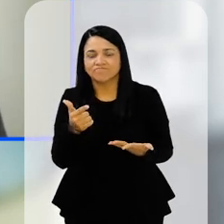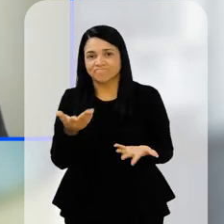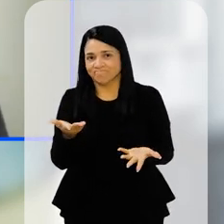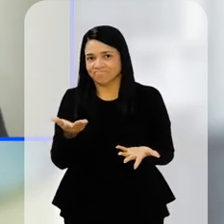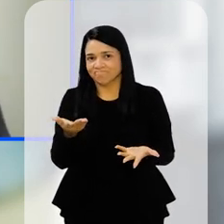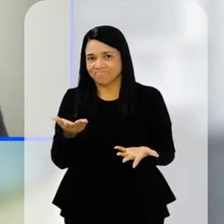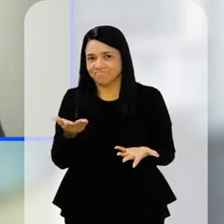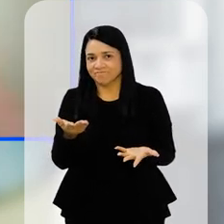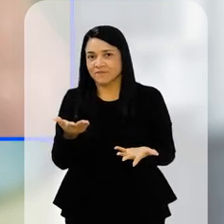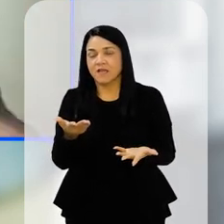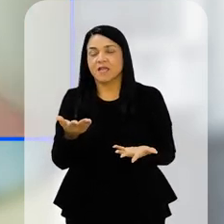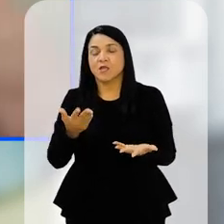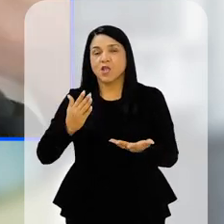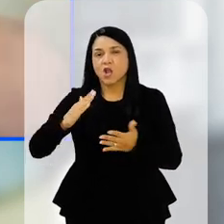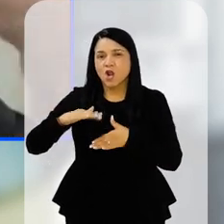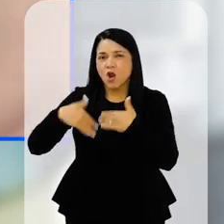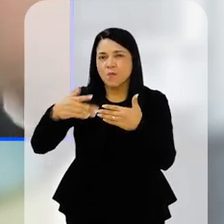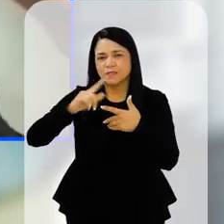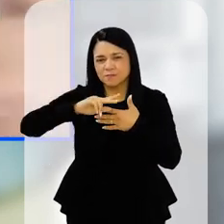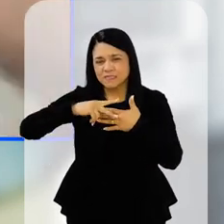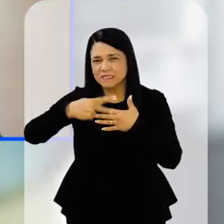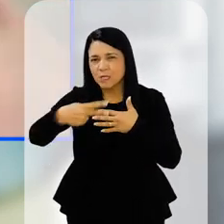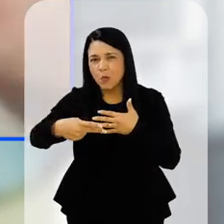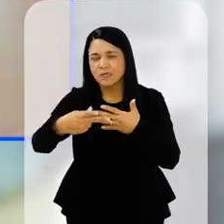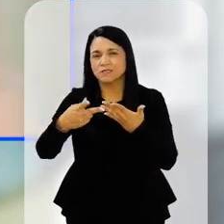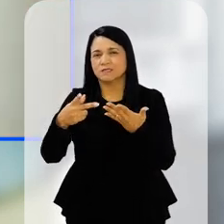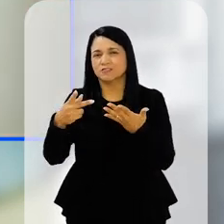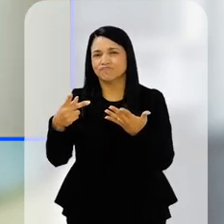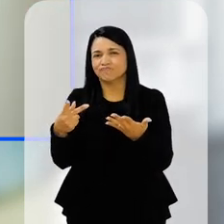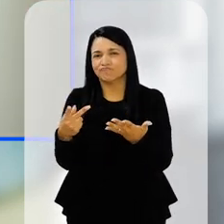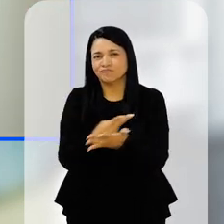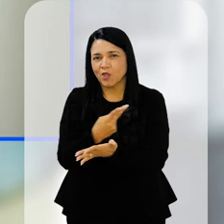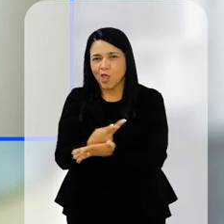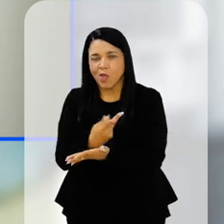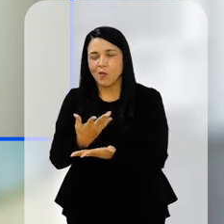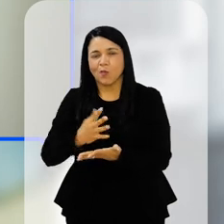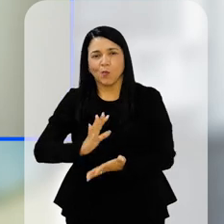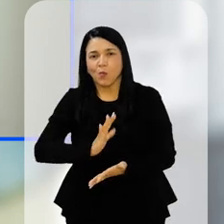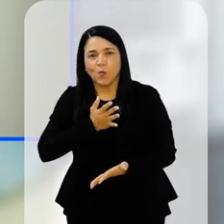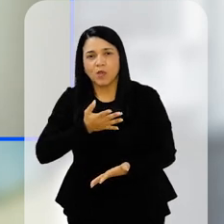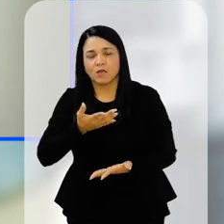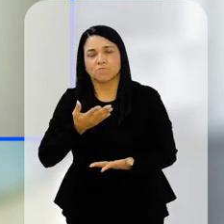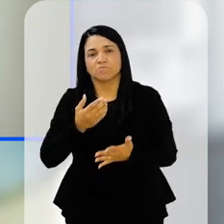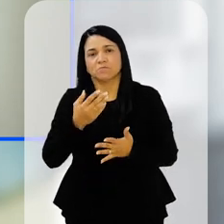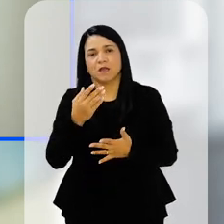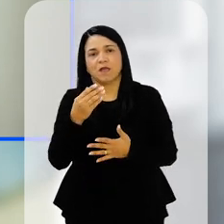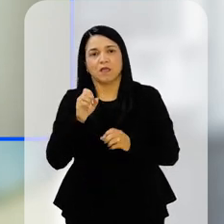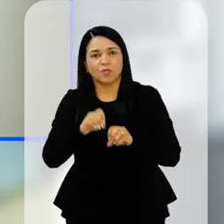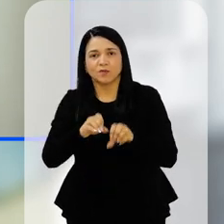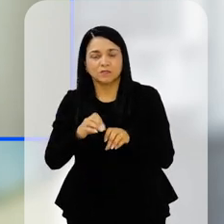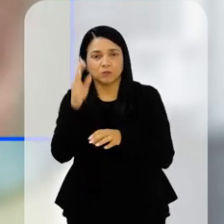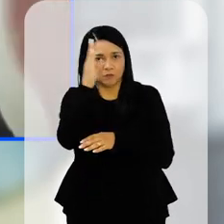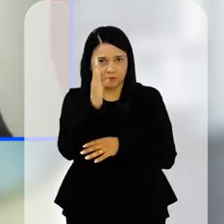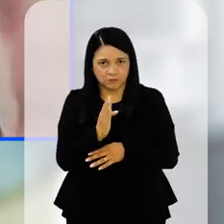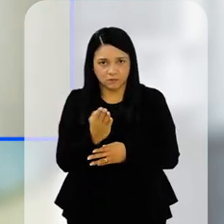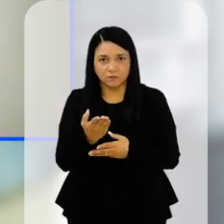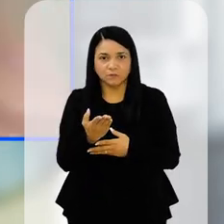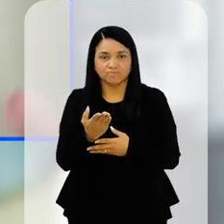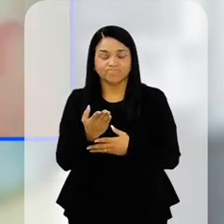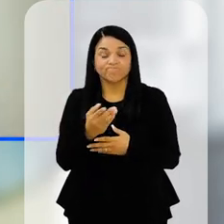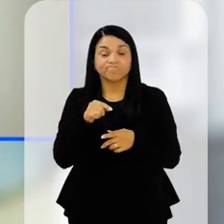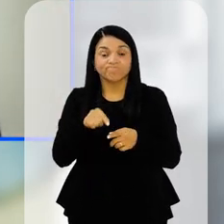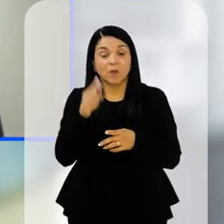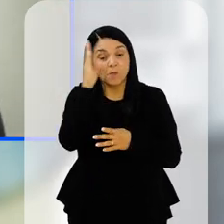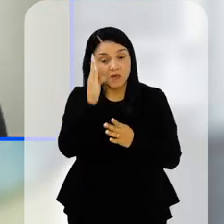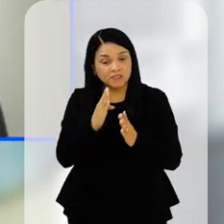E aí começa uma sequência de eventos péssimos para a educação brasileira que vão terminar no